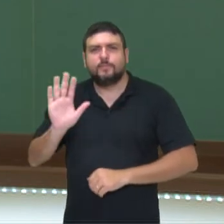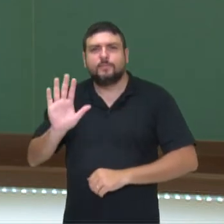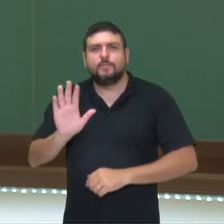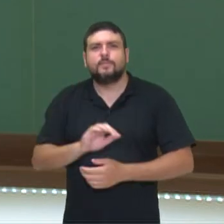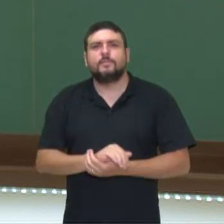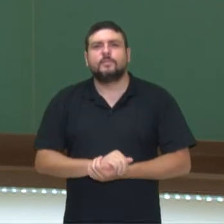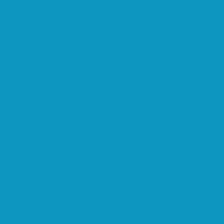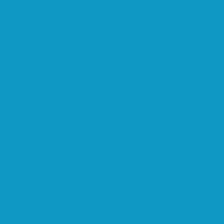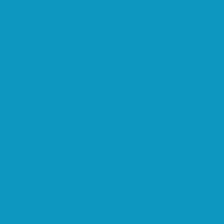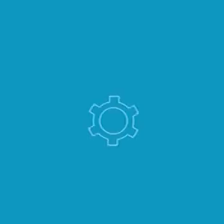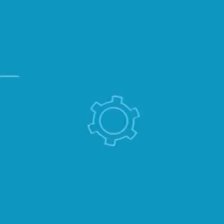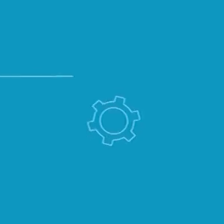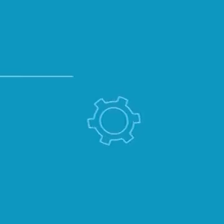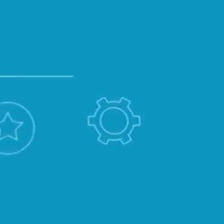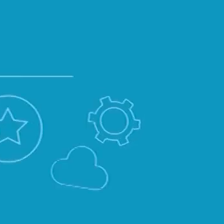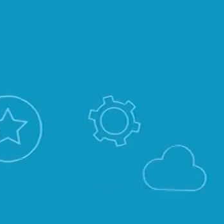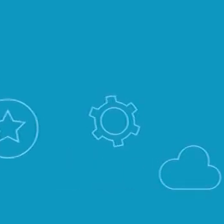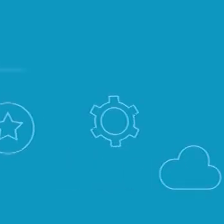breve.